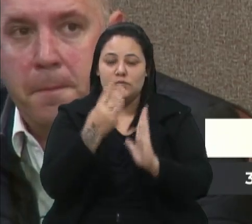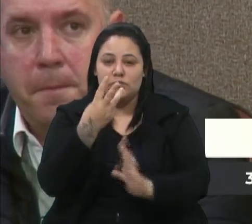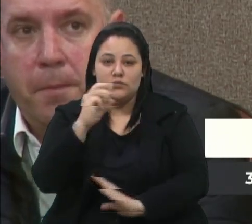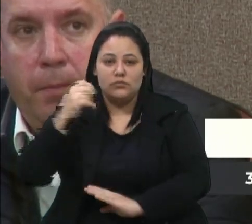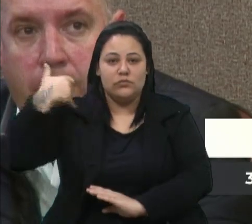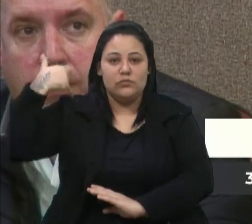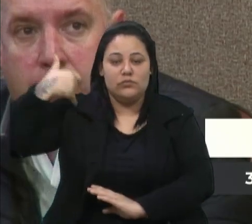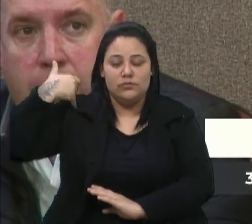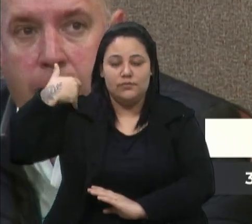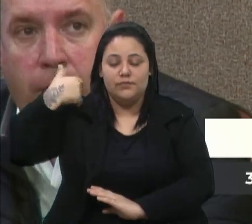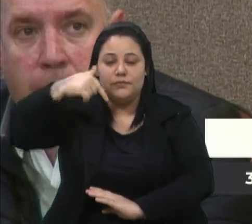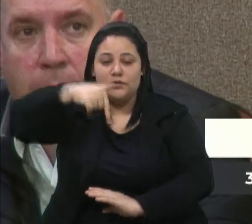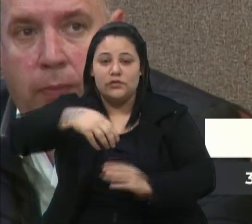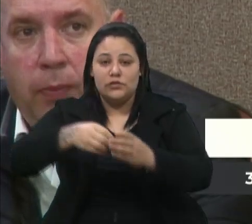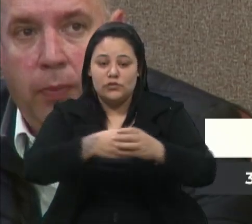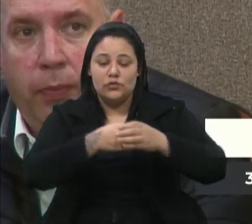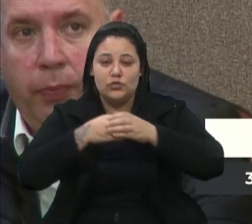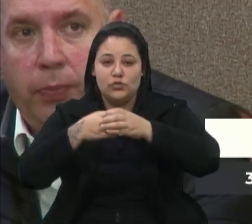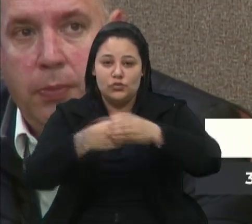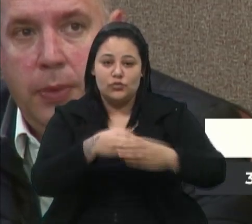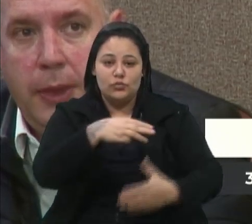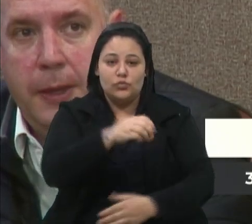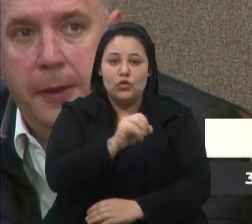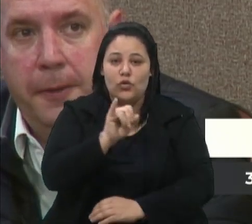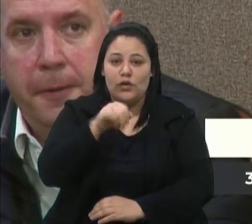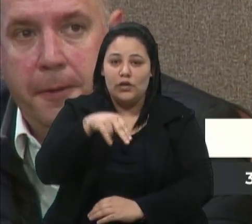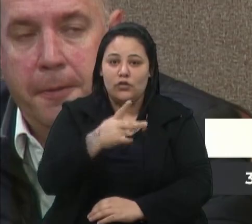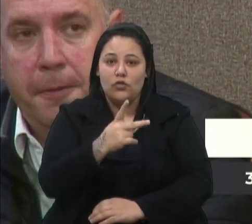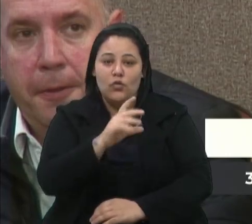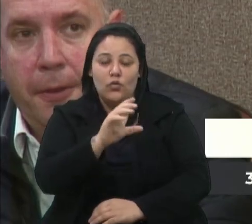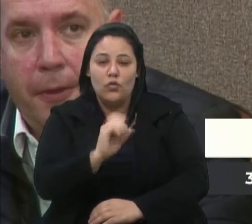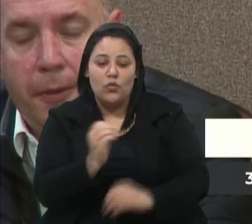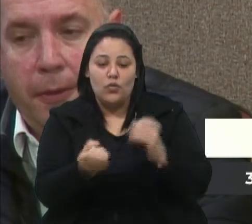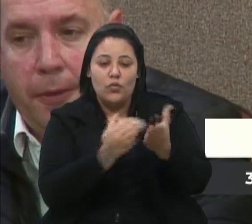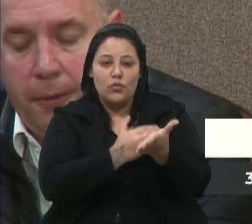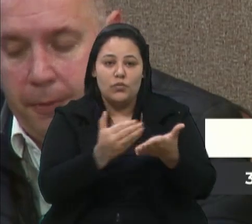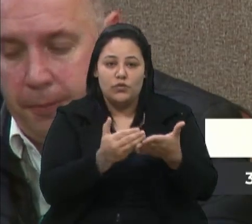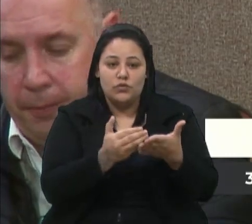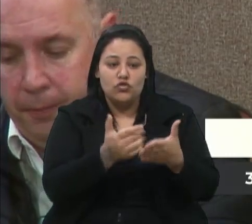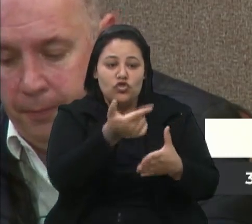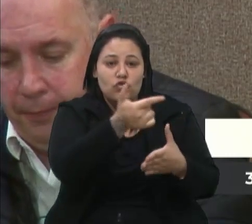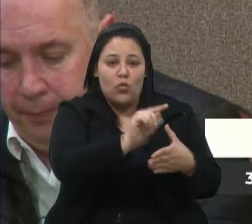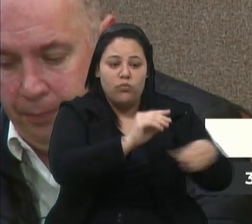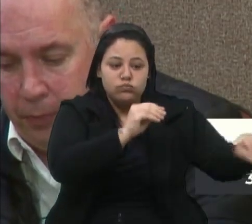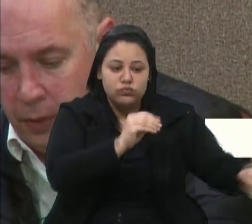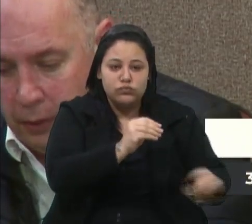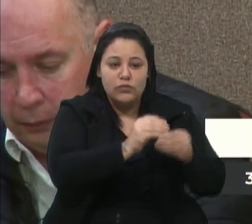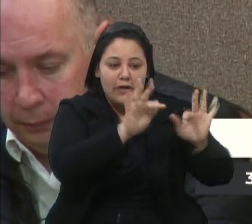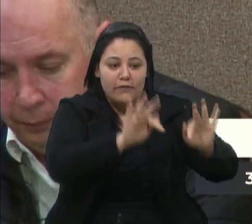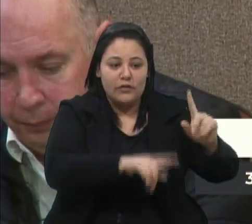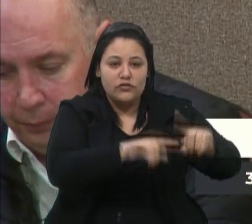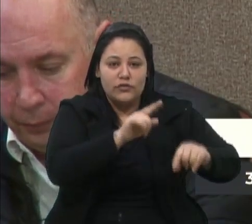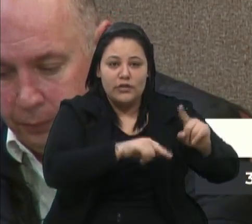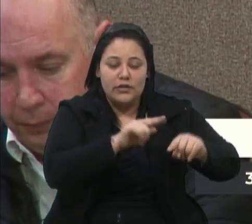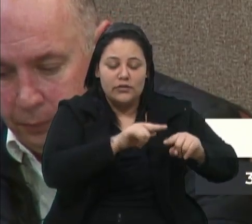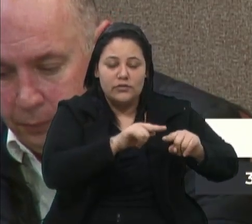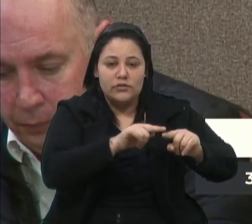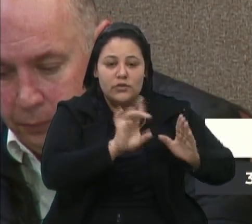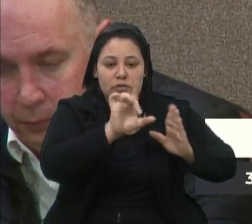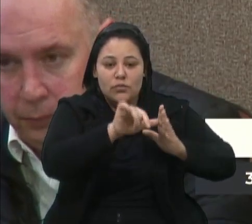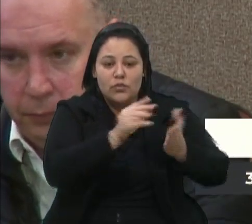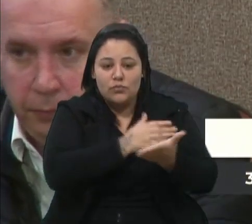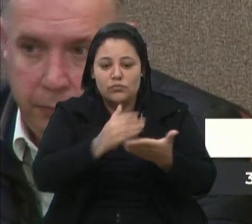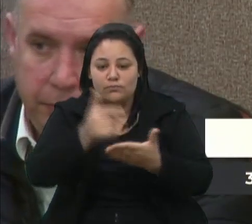O Coro Juvenil do Moinho surgiu a partir de um coro que encerrou as atividades e reformulado para seguir